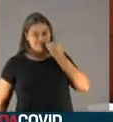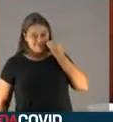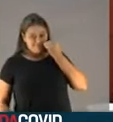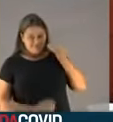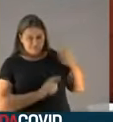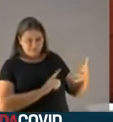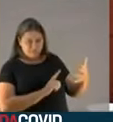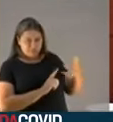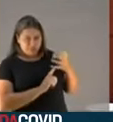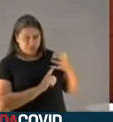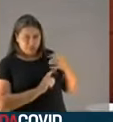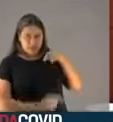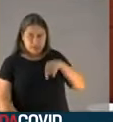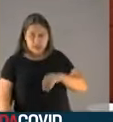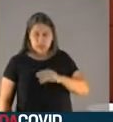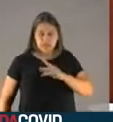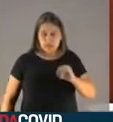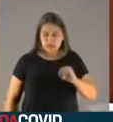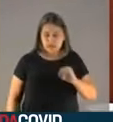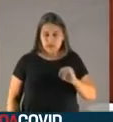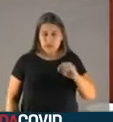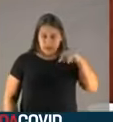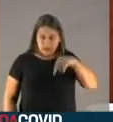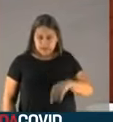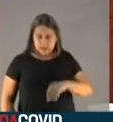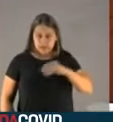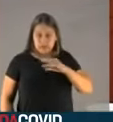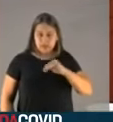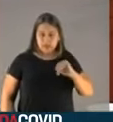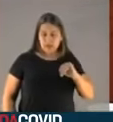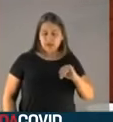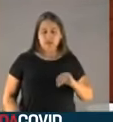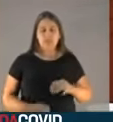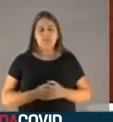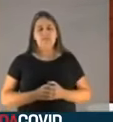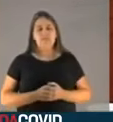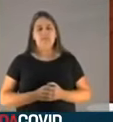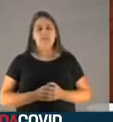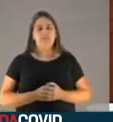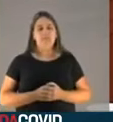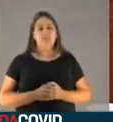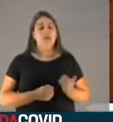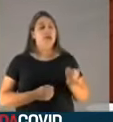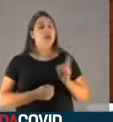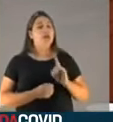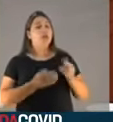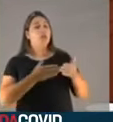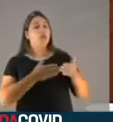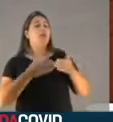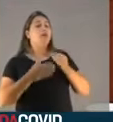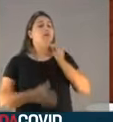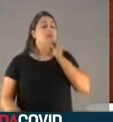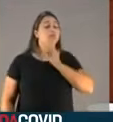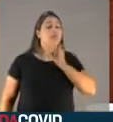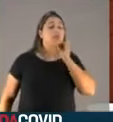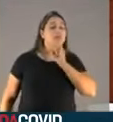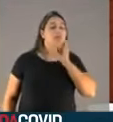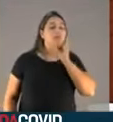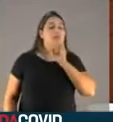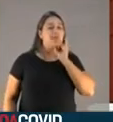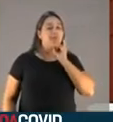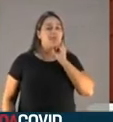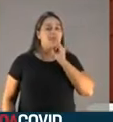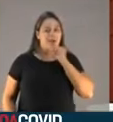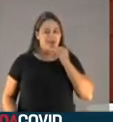intimidar esta comissão, para que esta comissão não solicite, por exemplo, a